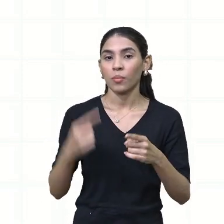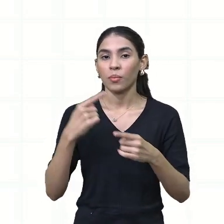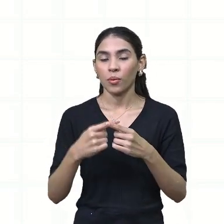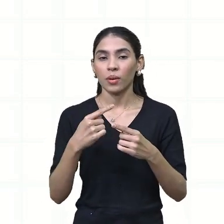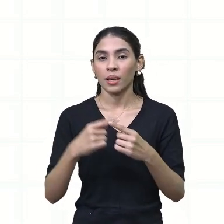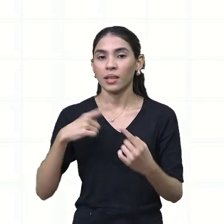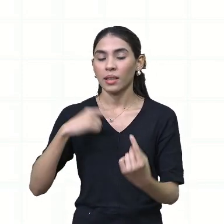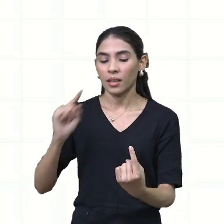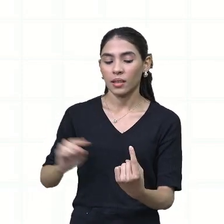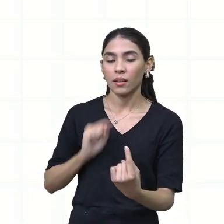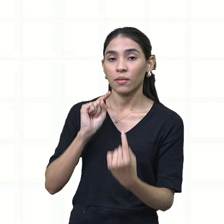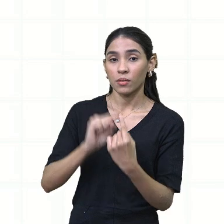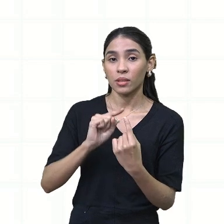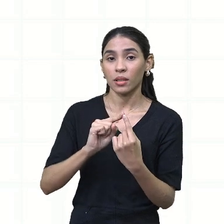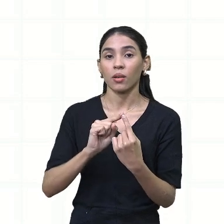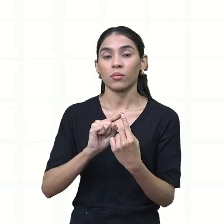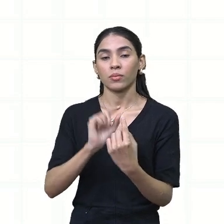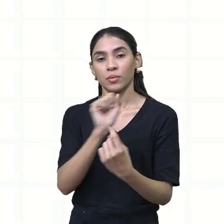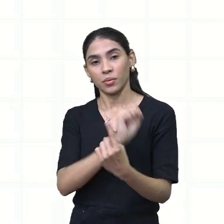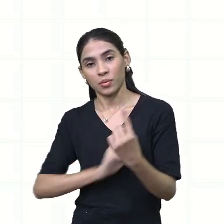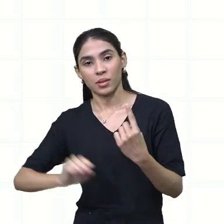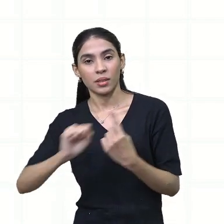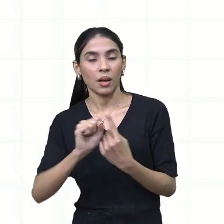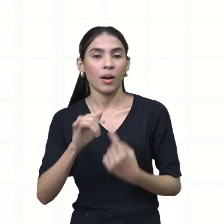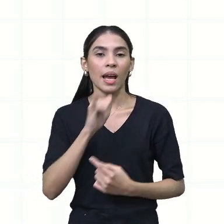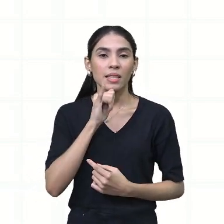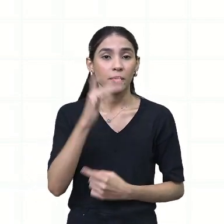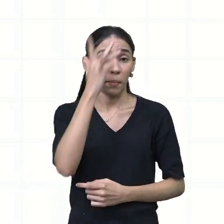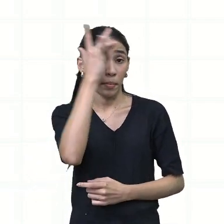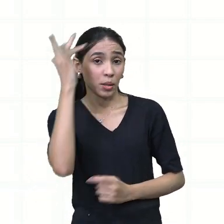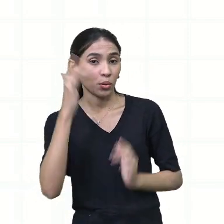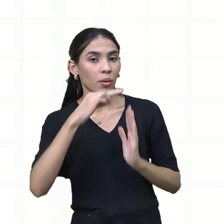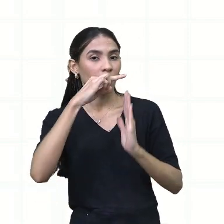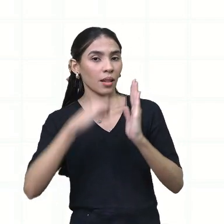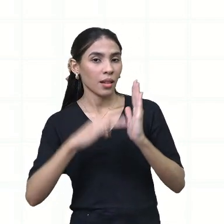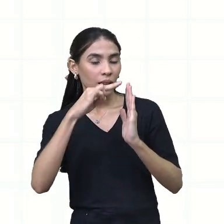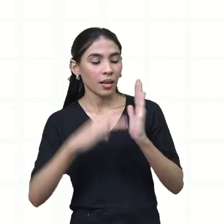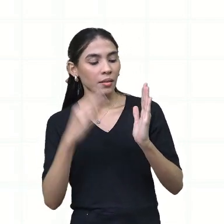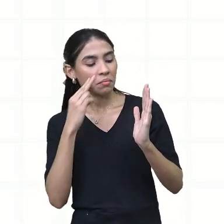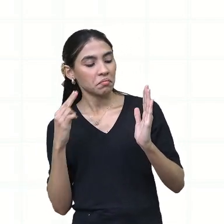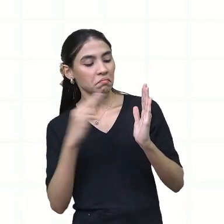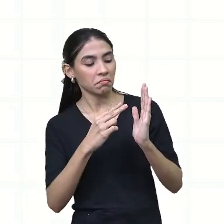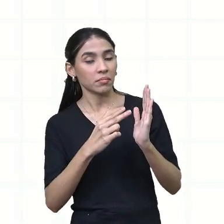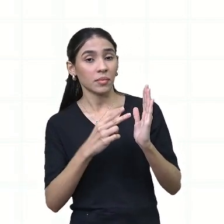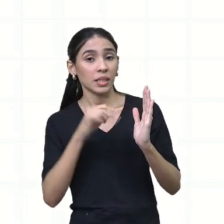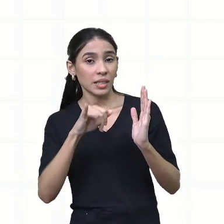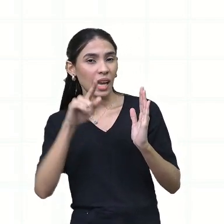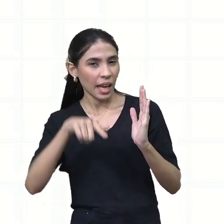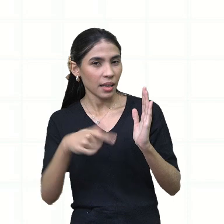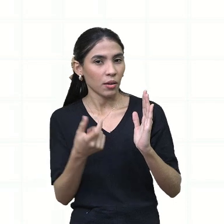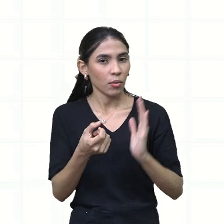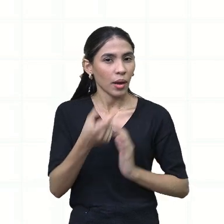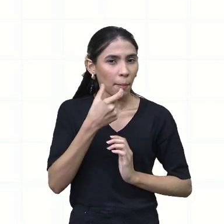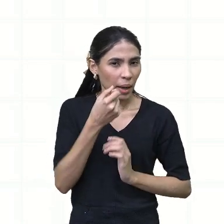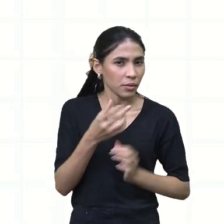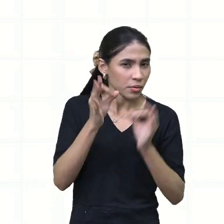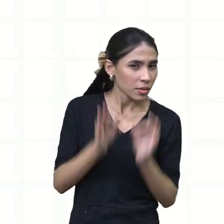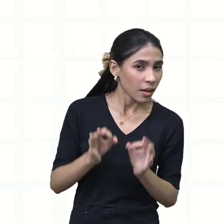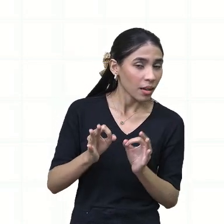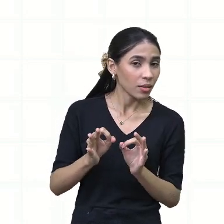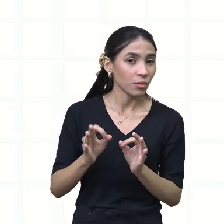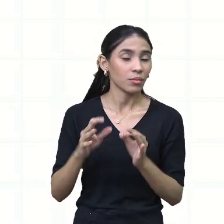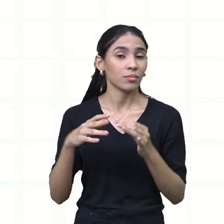social de o leitor verificar se é o remédio mesmo passado pelo